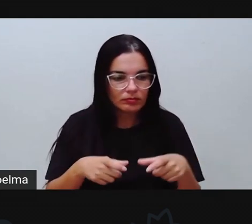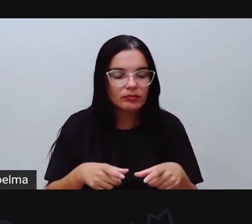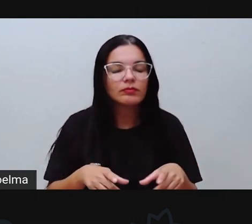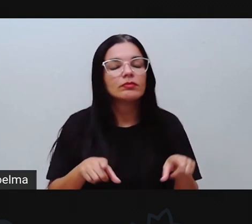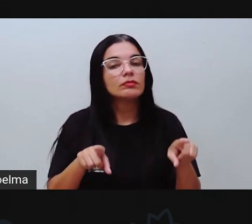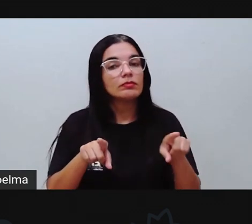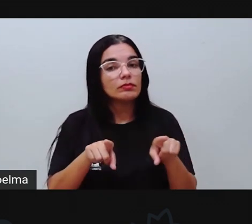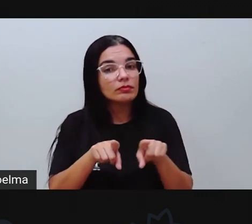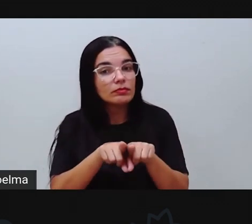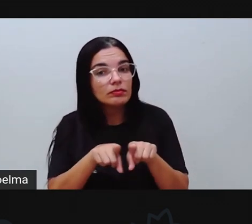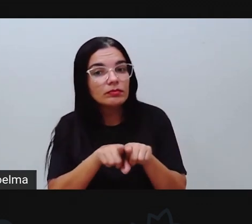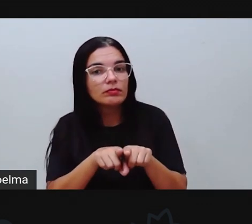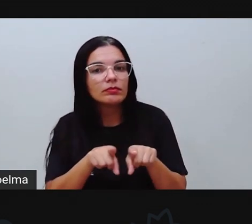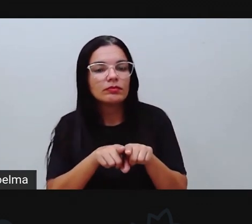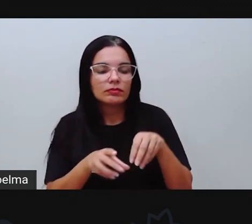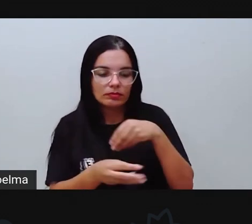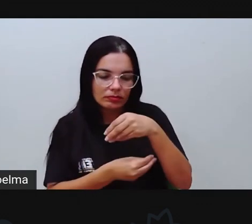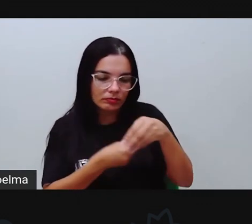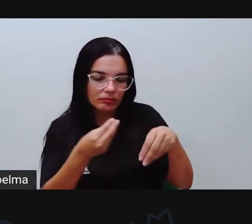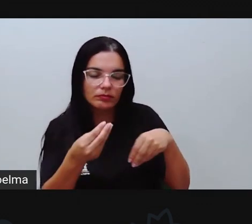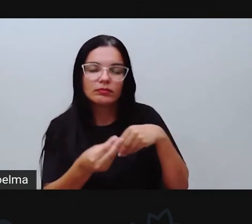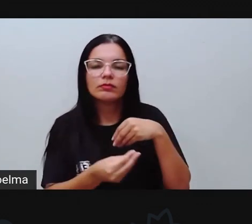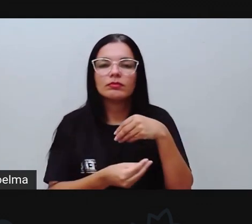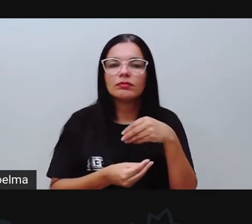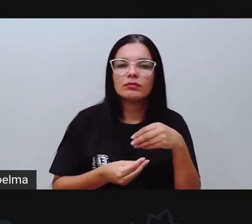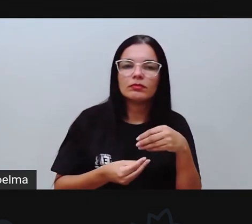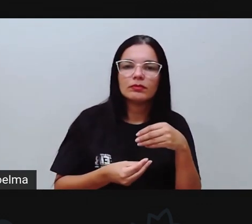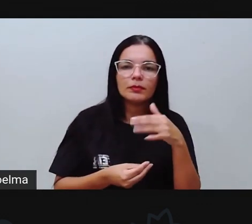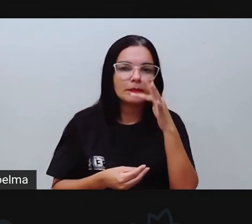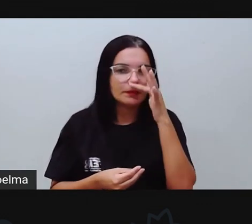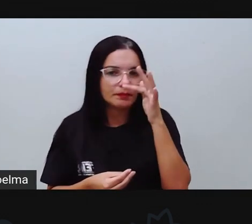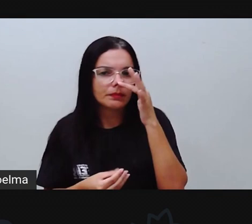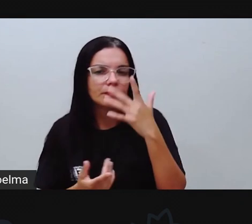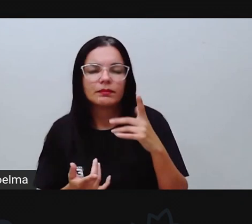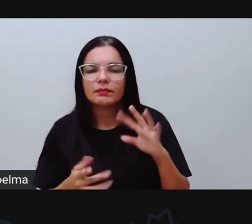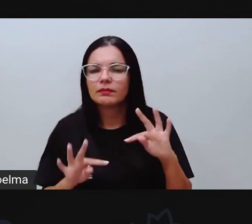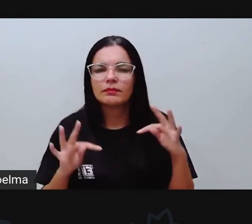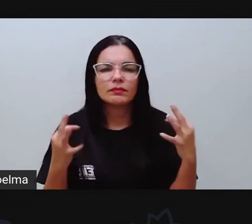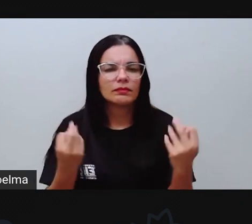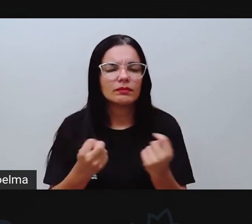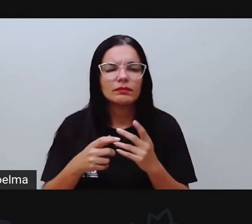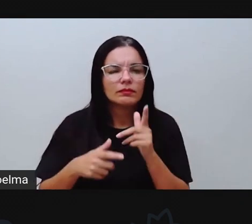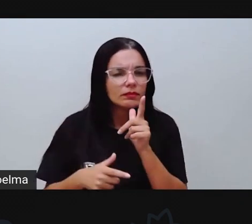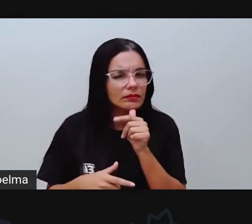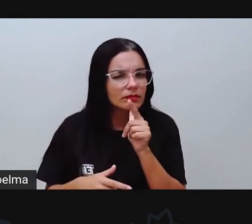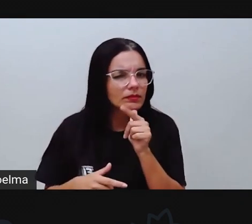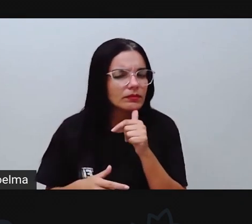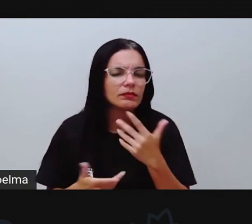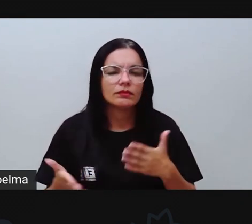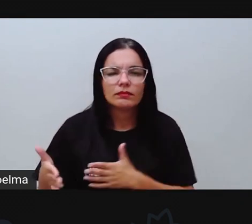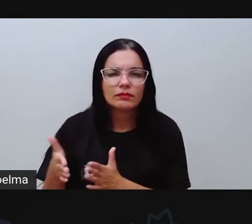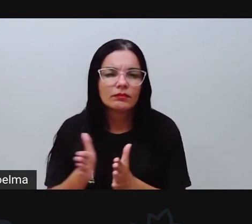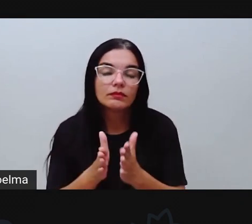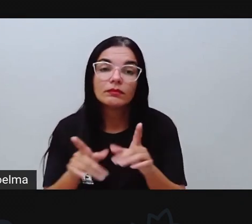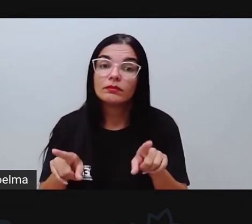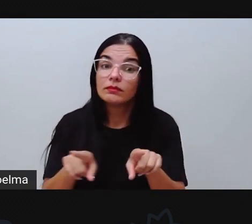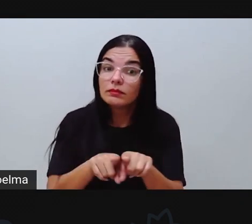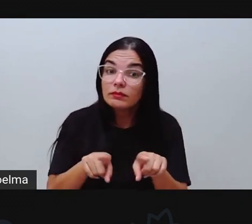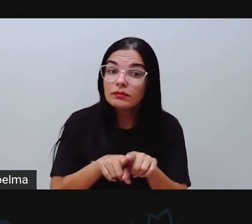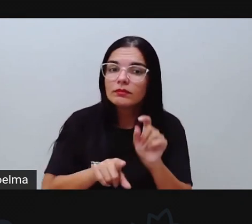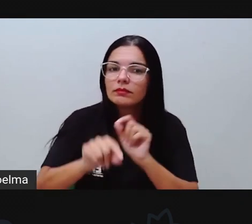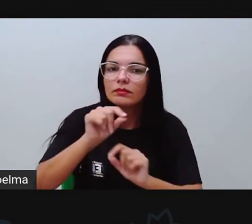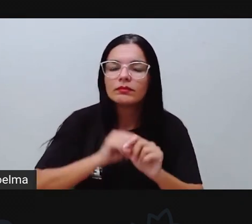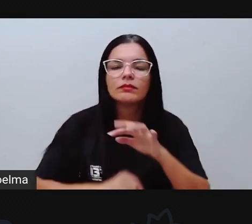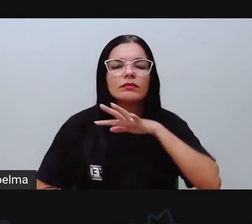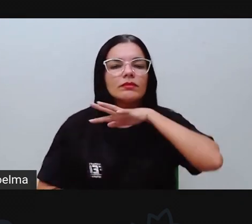relacionar a questão das plantas, né, da água, mas os próprios animais que estão presentes ali